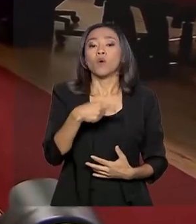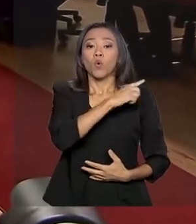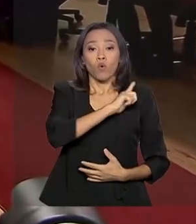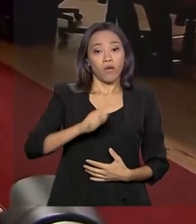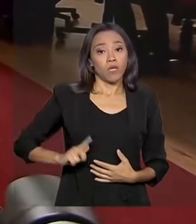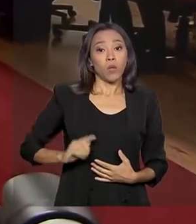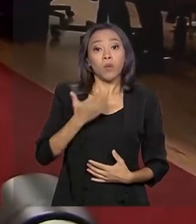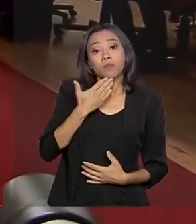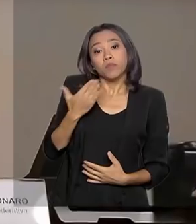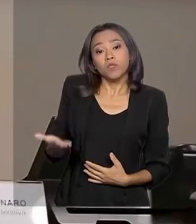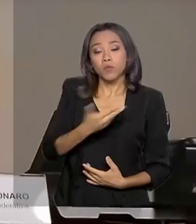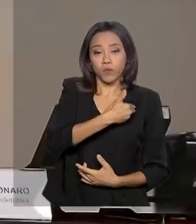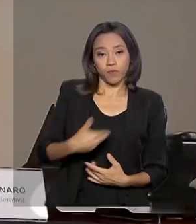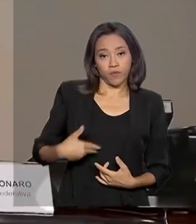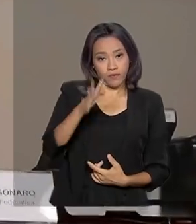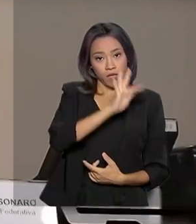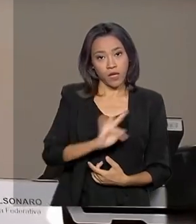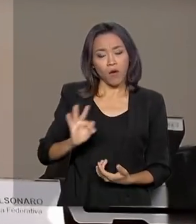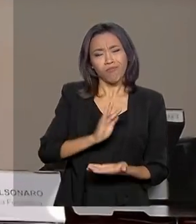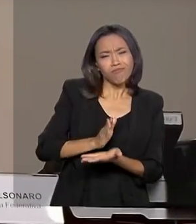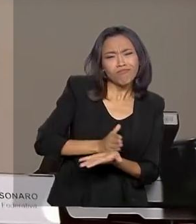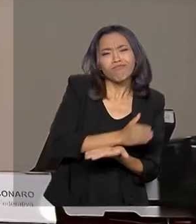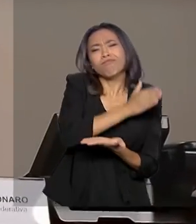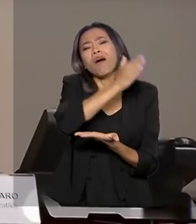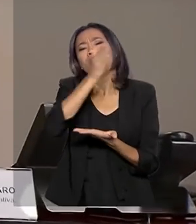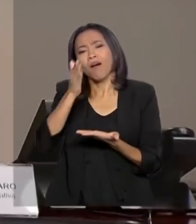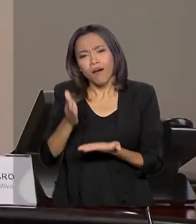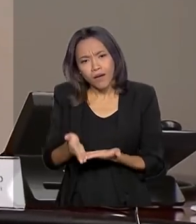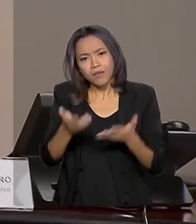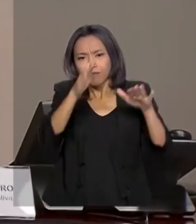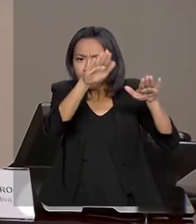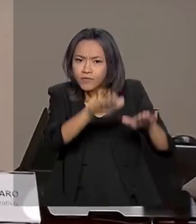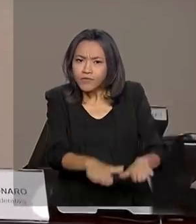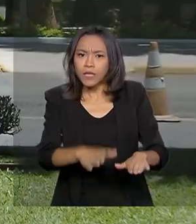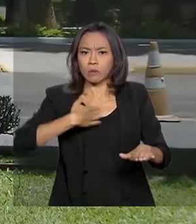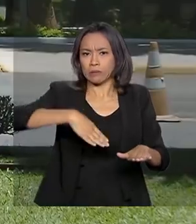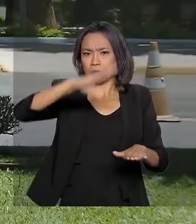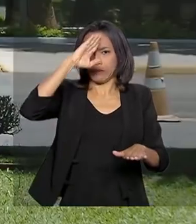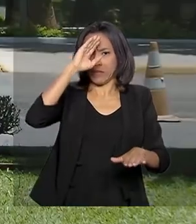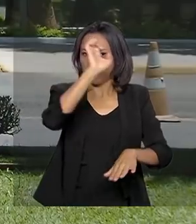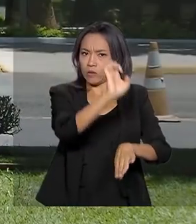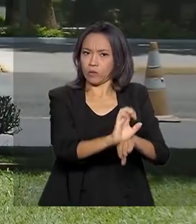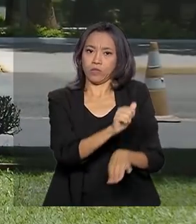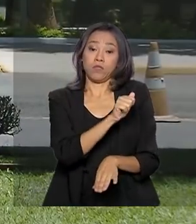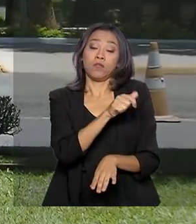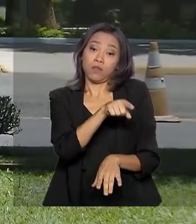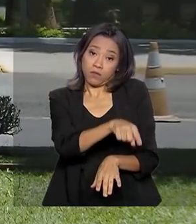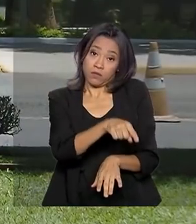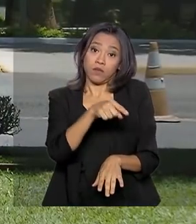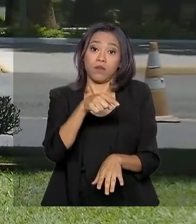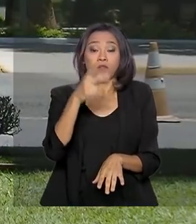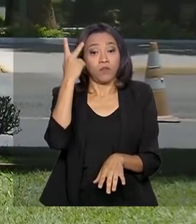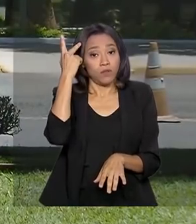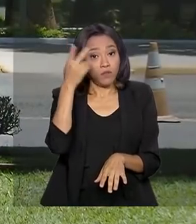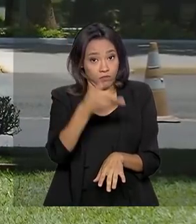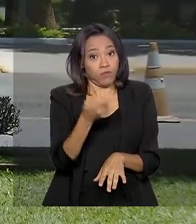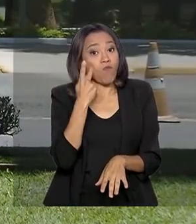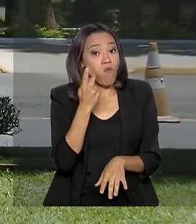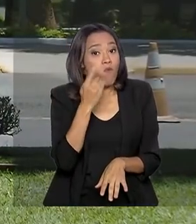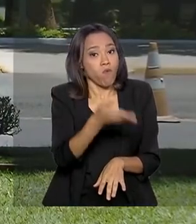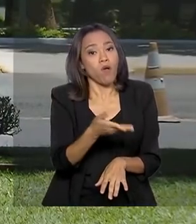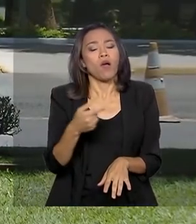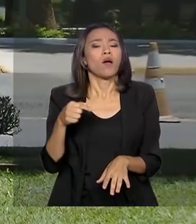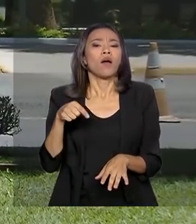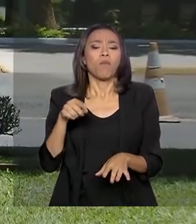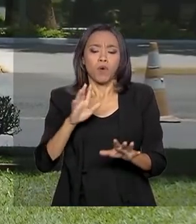governo federal a prorrogação das forças militares no Estado. O decreto de garantia de lei e ordem termina nesta